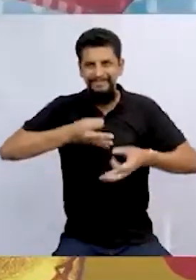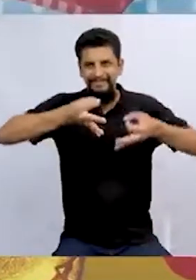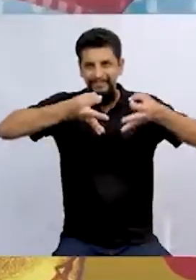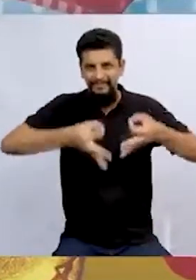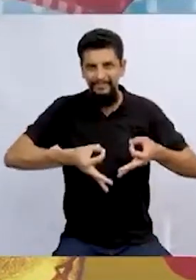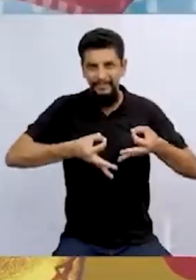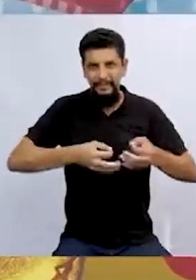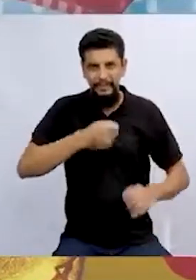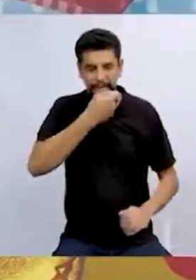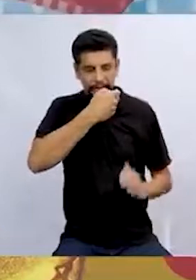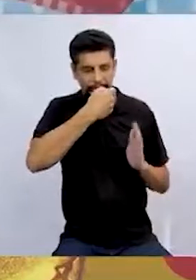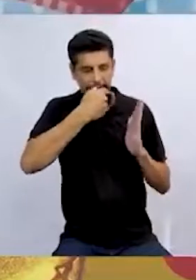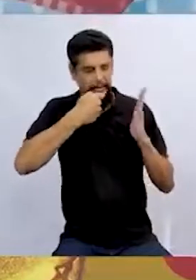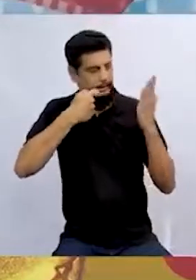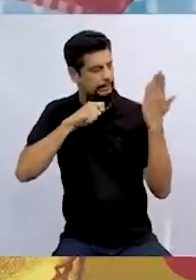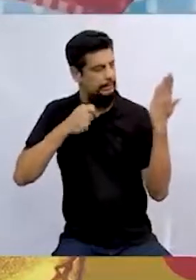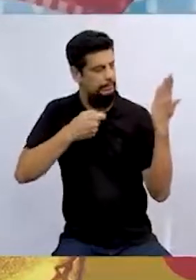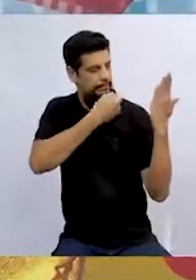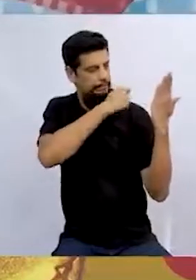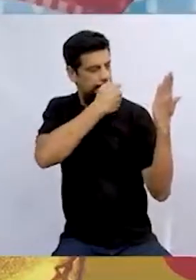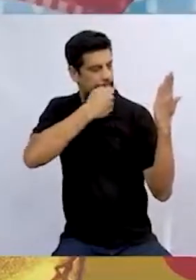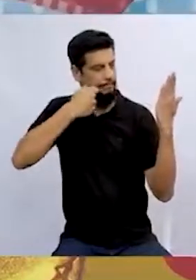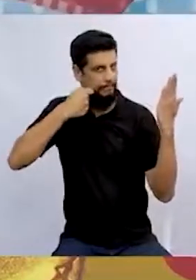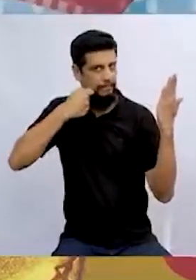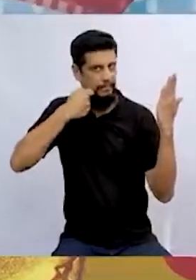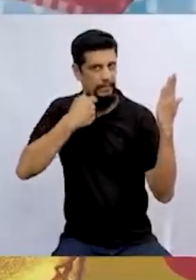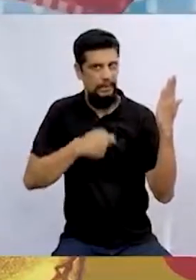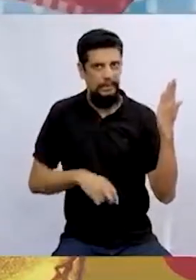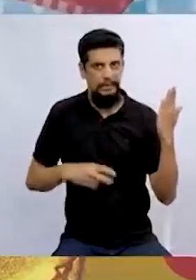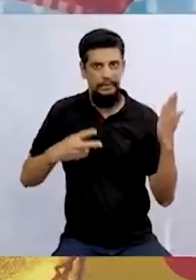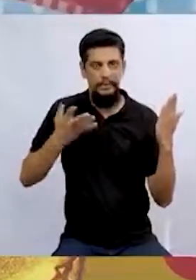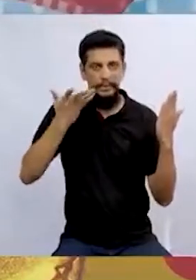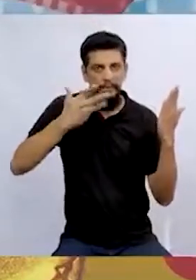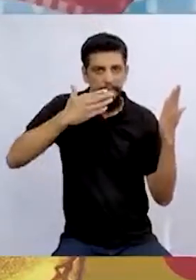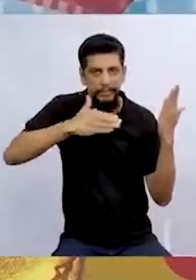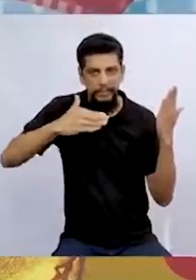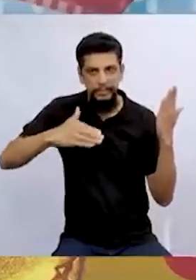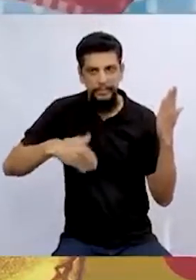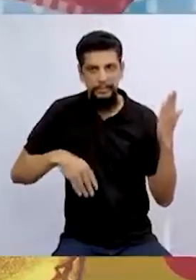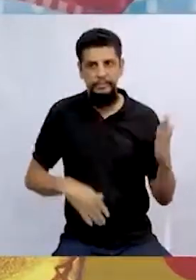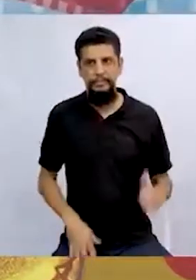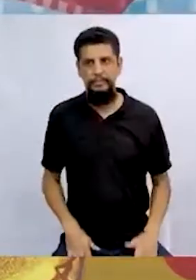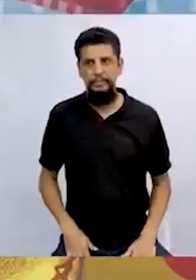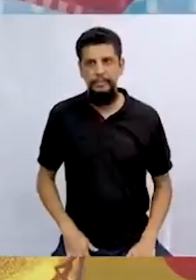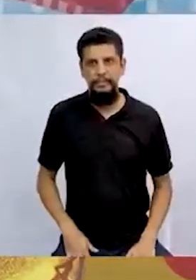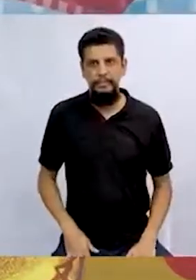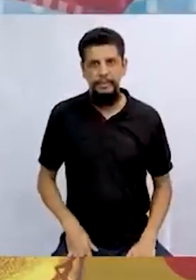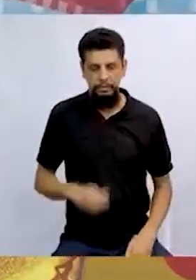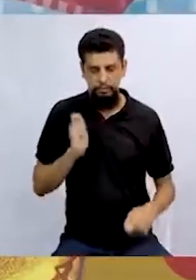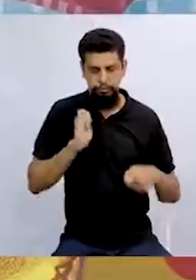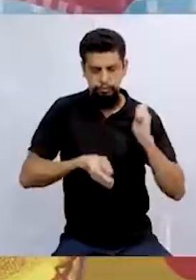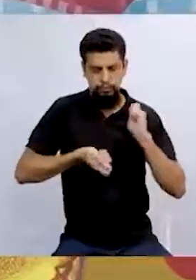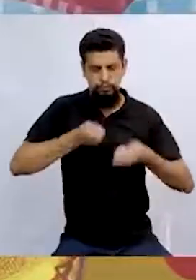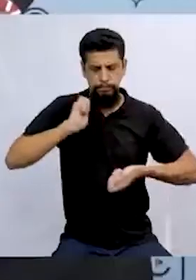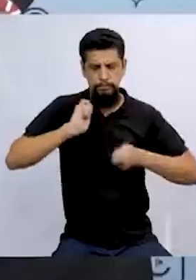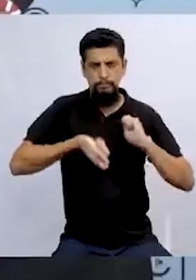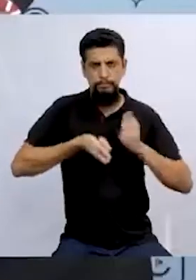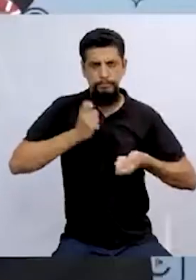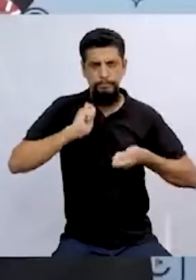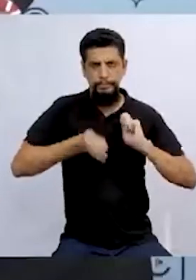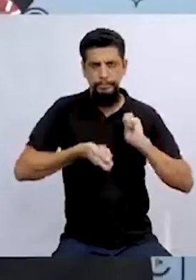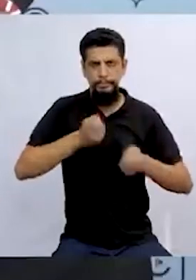exato do ritual, o ritual de passar batom, as crianças batiam tampas de panela.